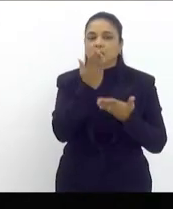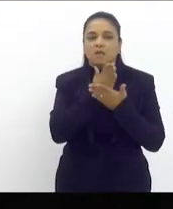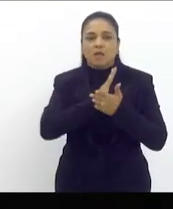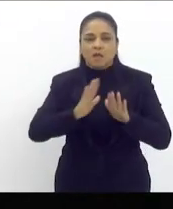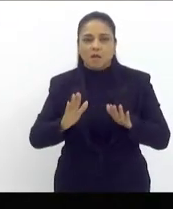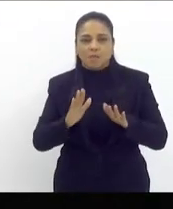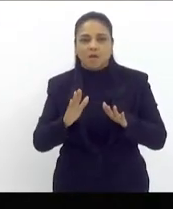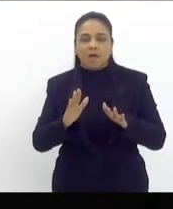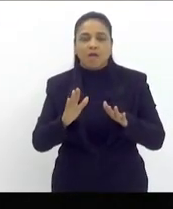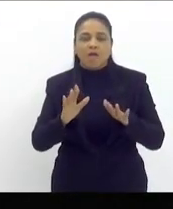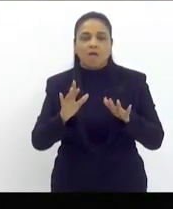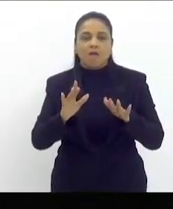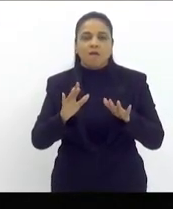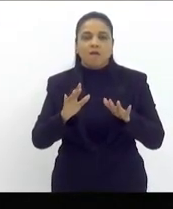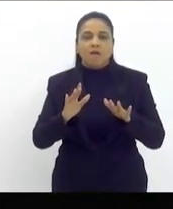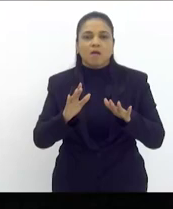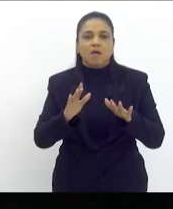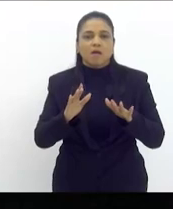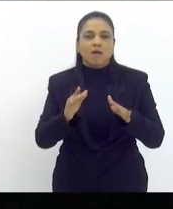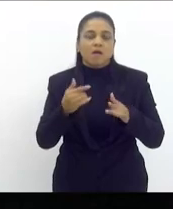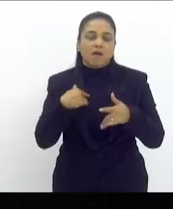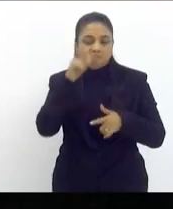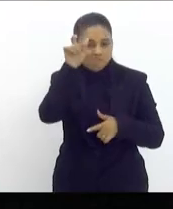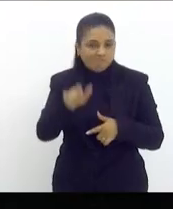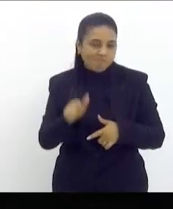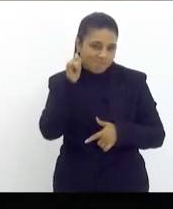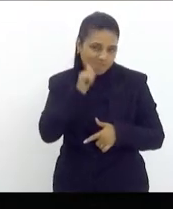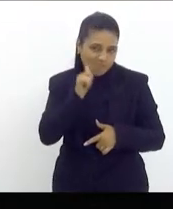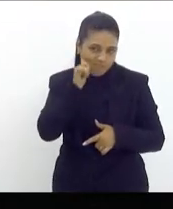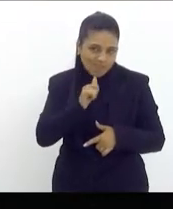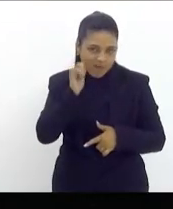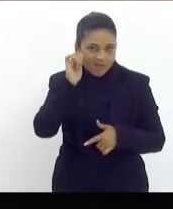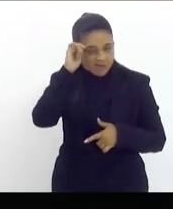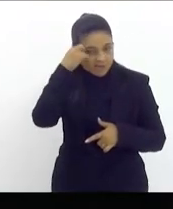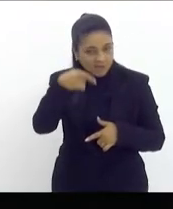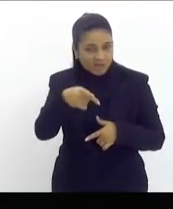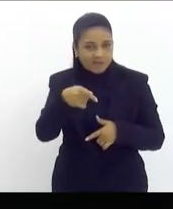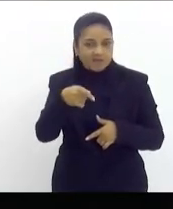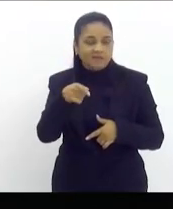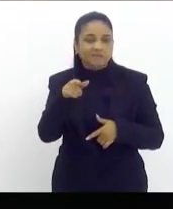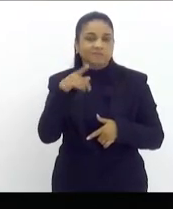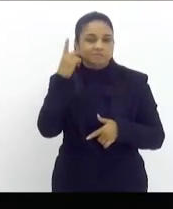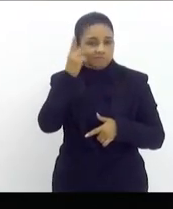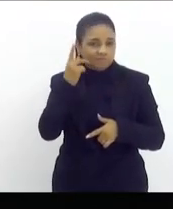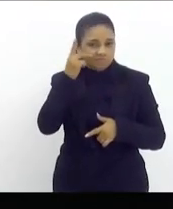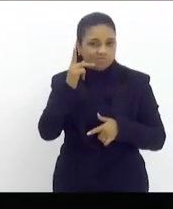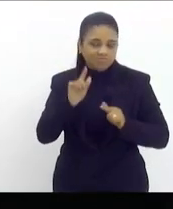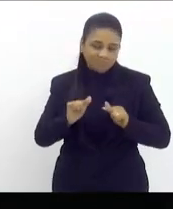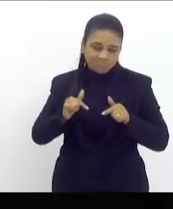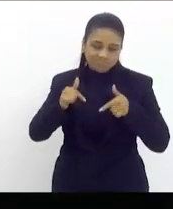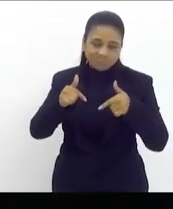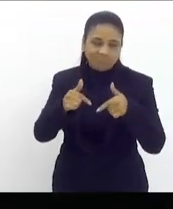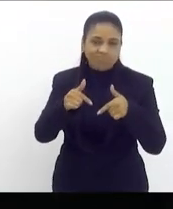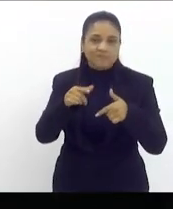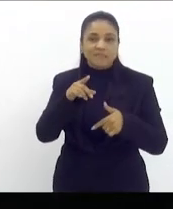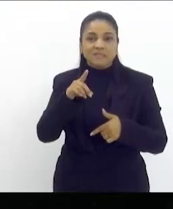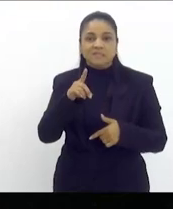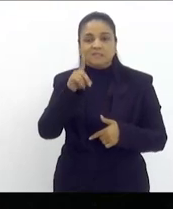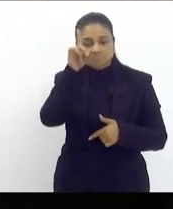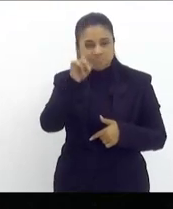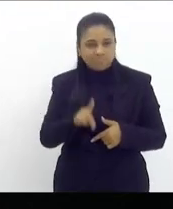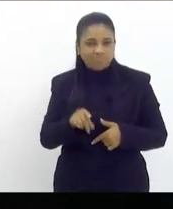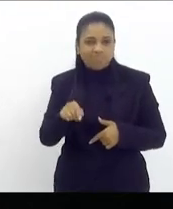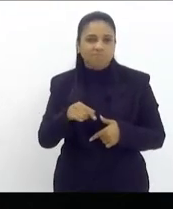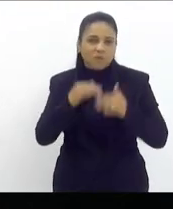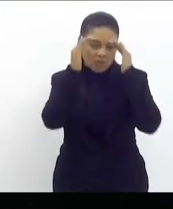ferindo a possibilidade dessa mulher parlamentar ter a sua integridade de ação política respeitada então Talíria